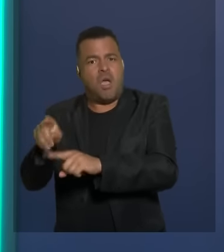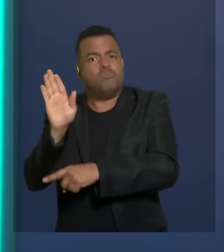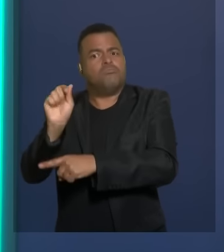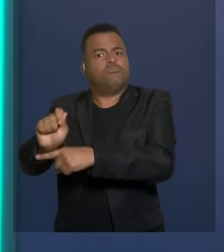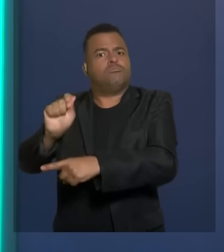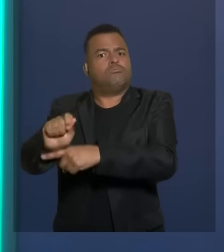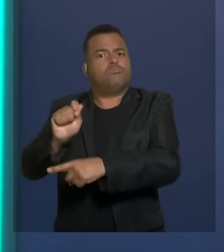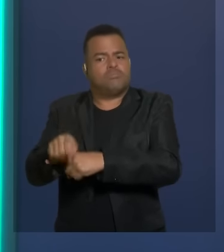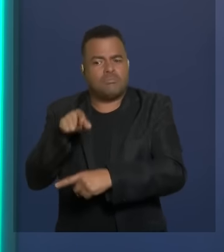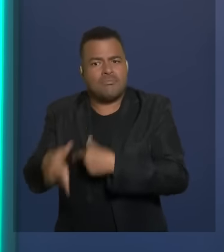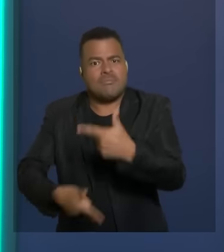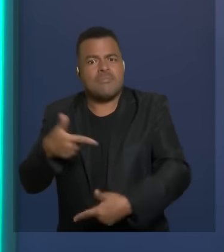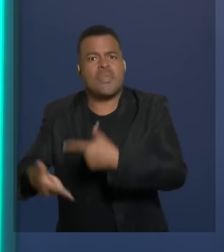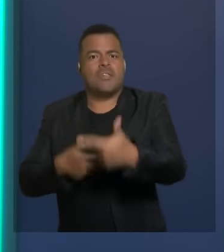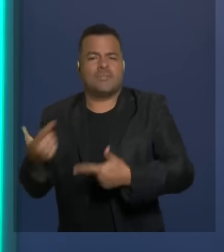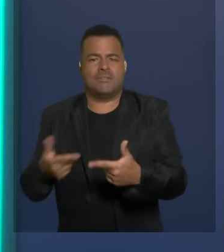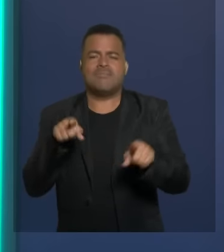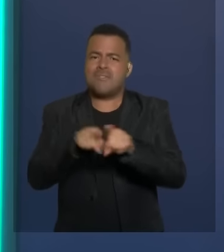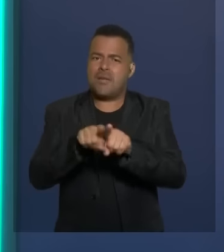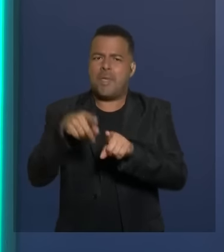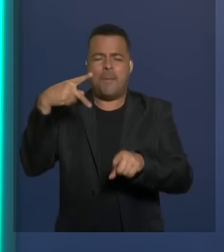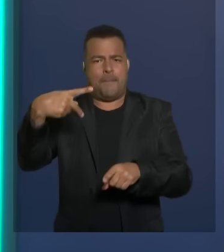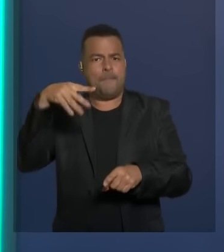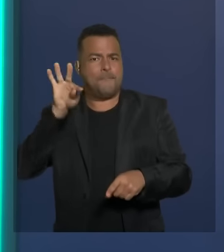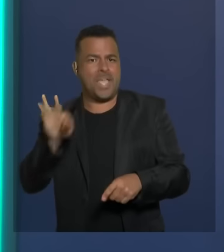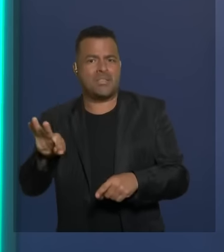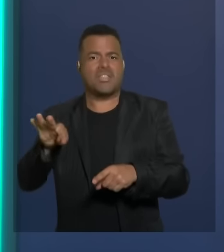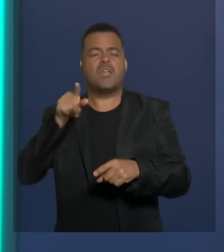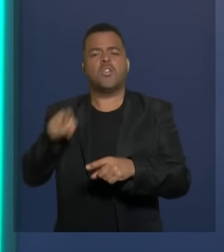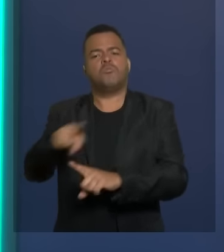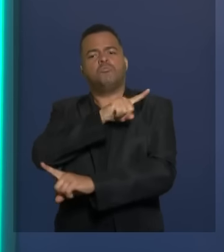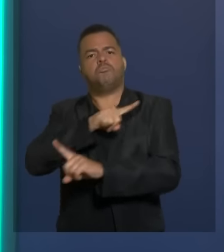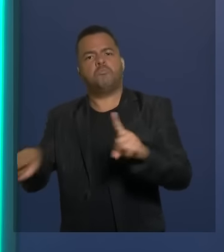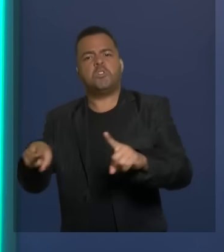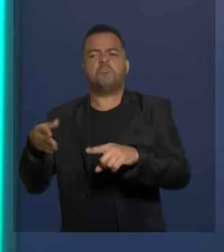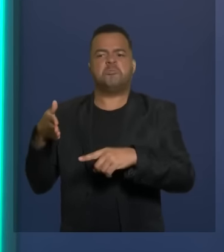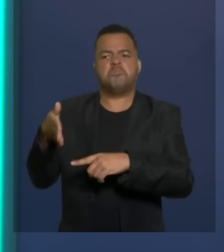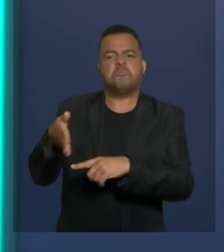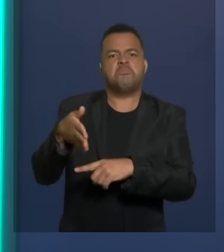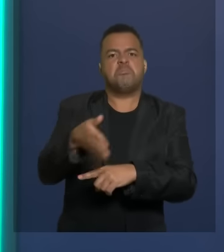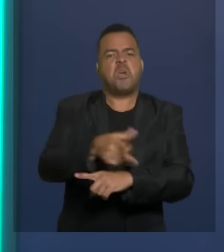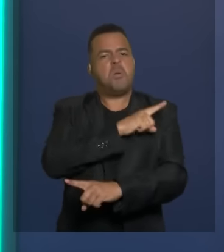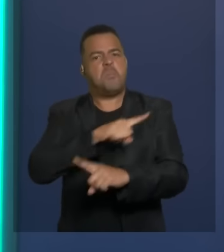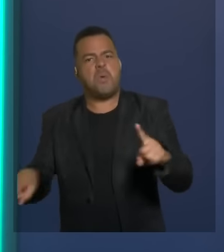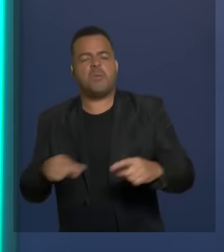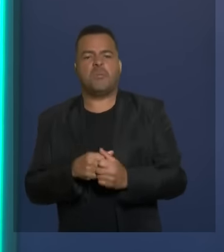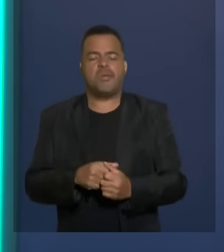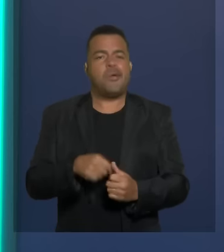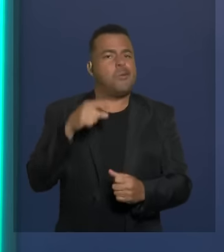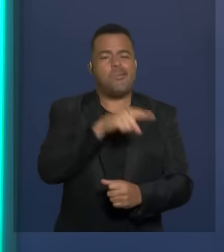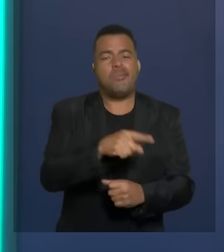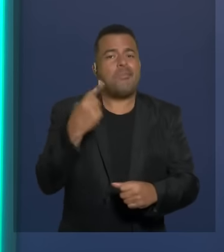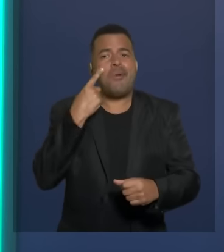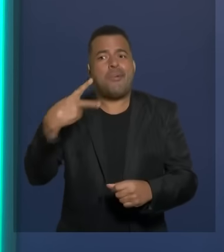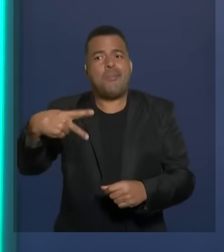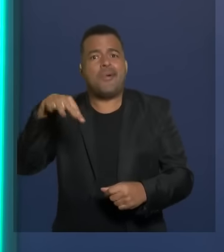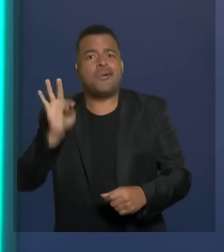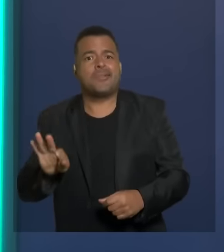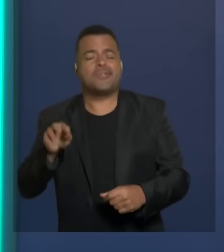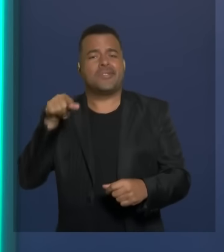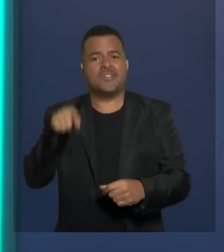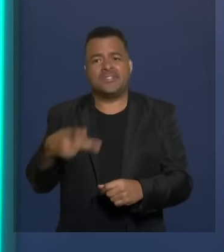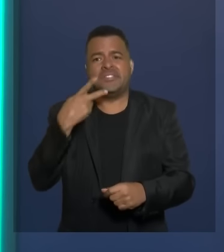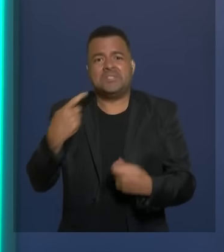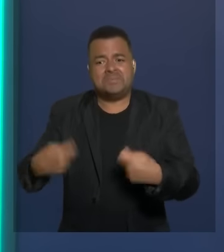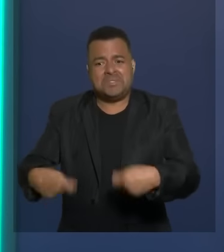proibindo os ruas na comunidade e nós conseguimos levar os ruas na comunidade até você. Porque se fosse por eles, você teria que vir aqui na